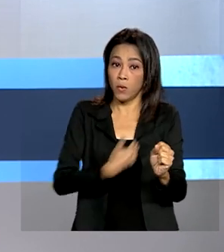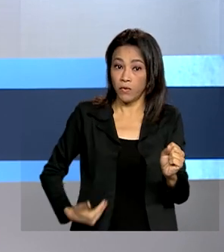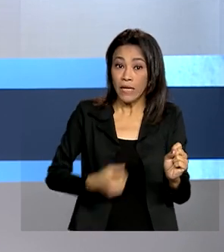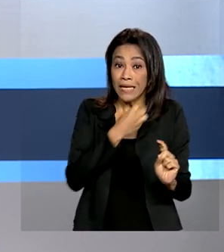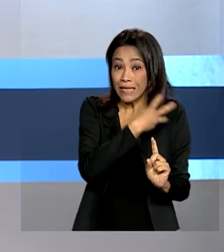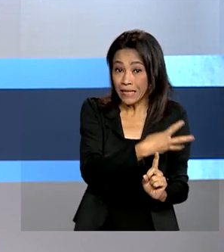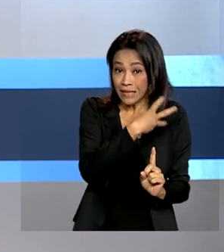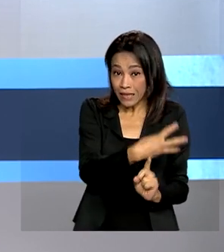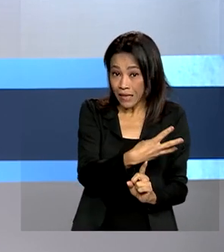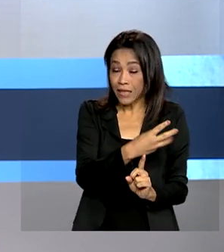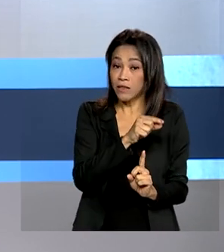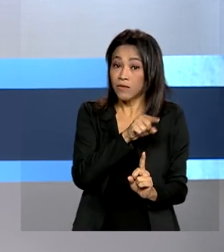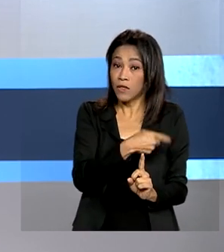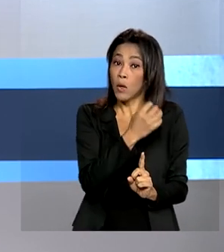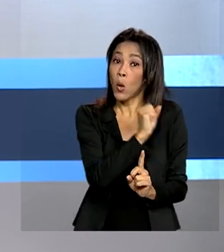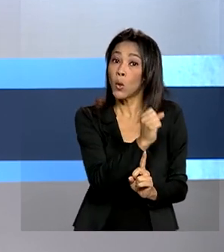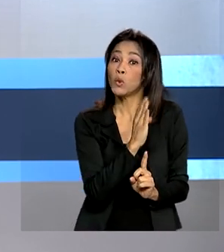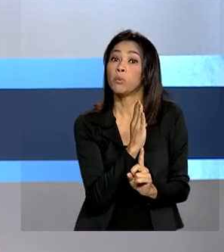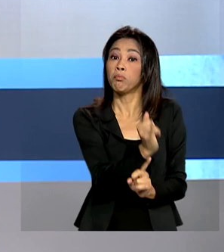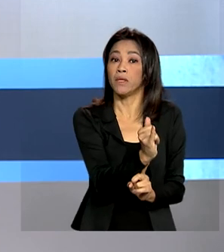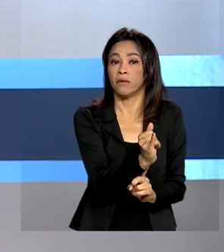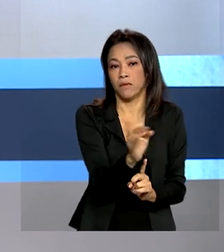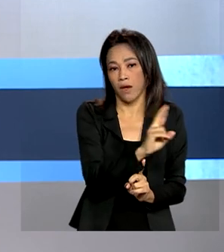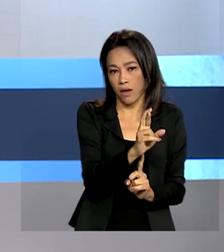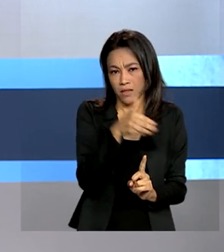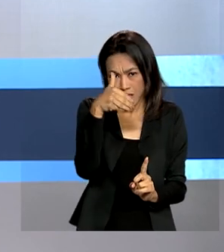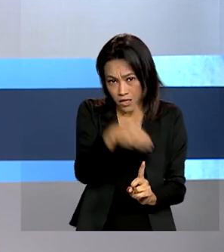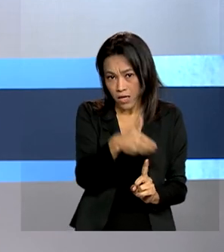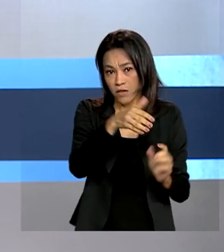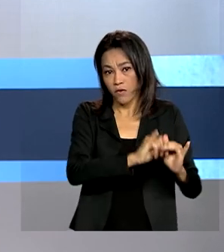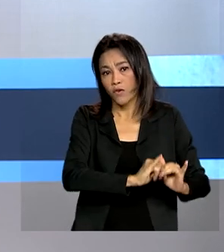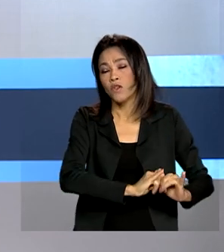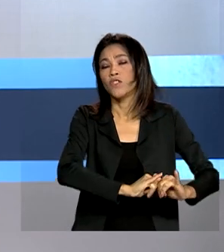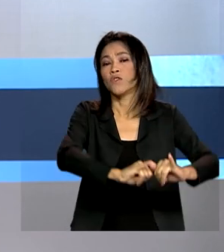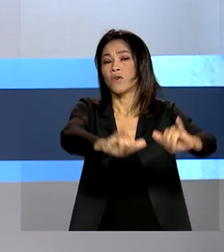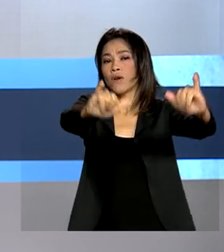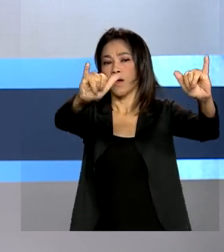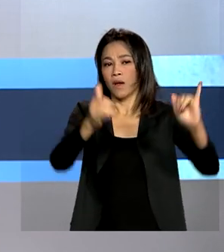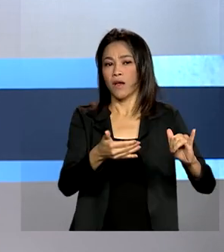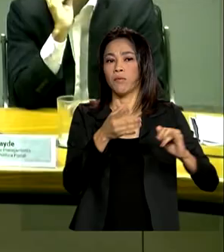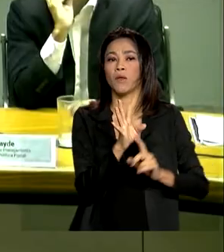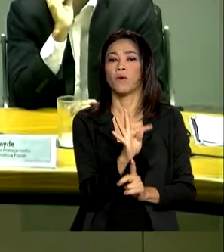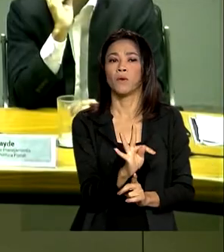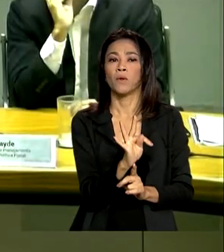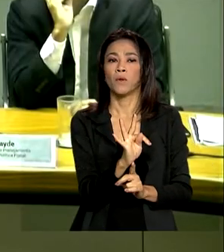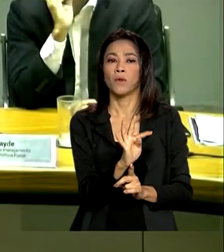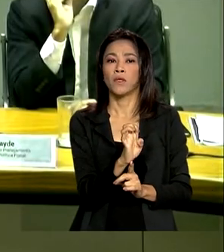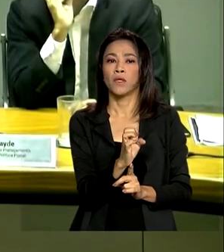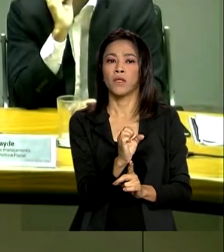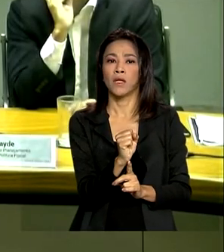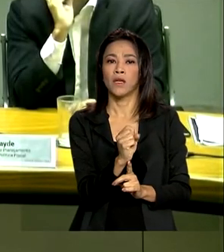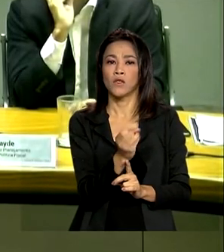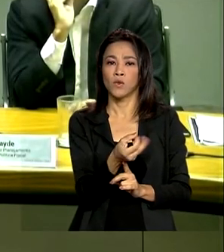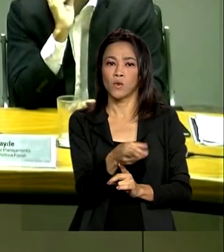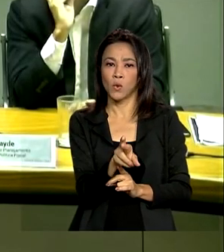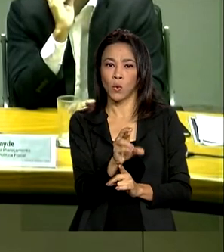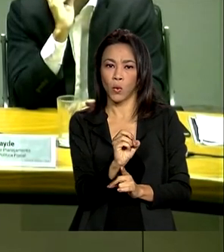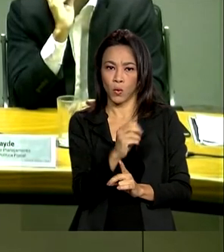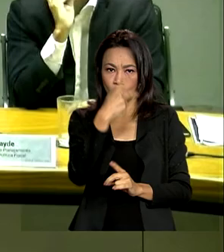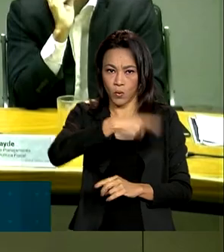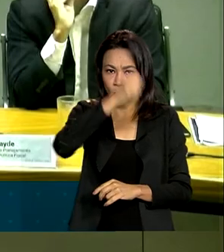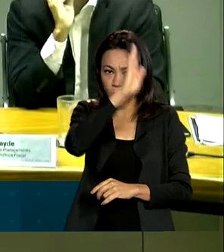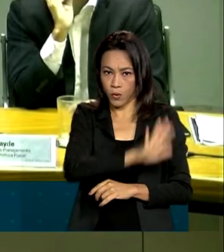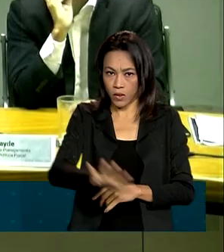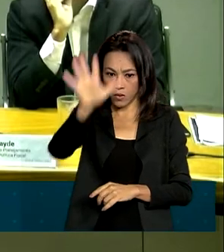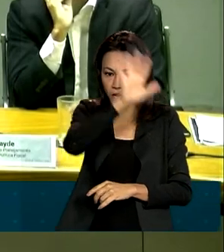,8 bilhões de reais. Os dados foram divulgados pelo Tesouro Nacional. O resultado no acumulado